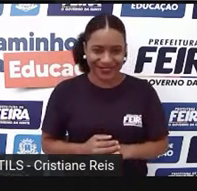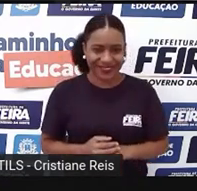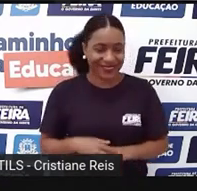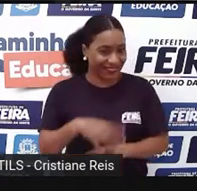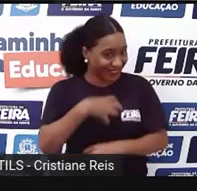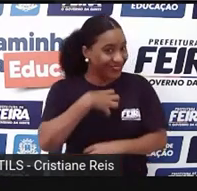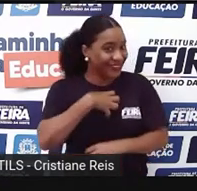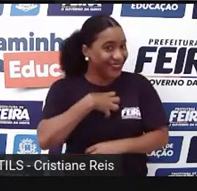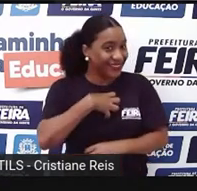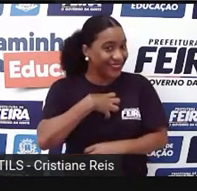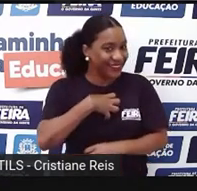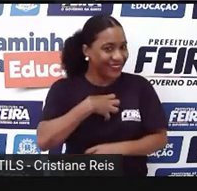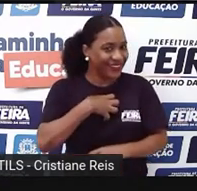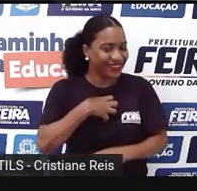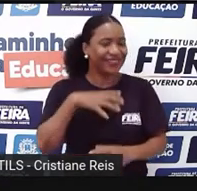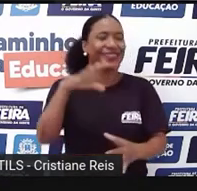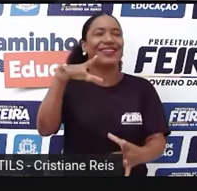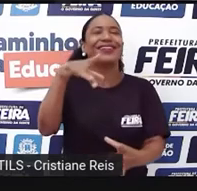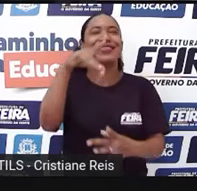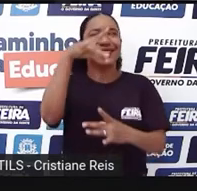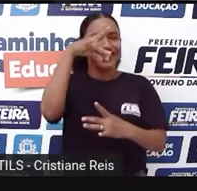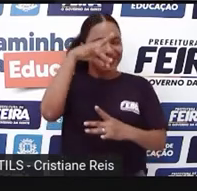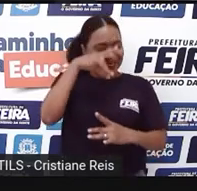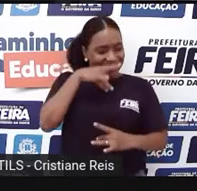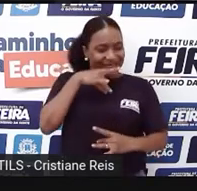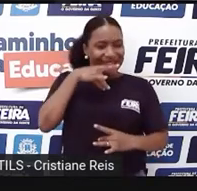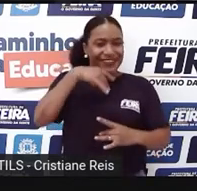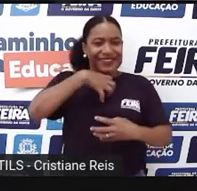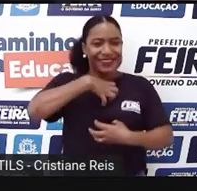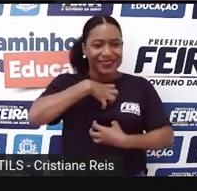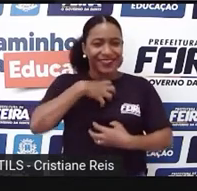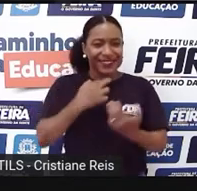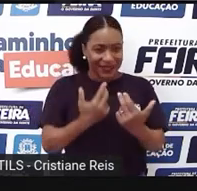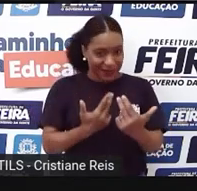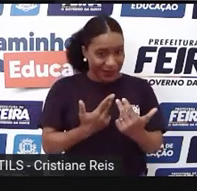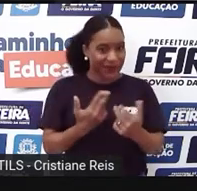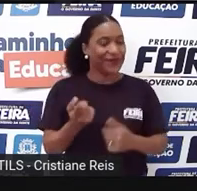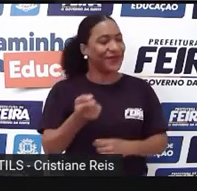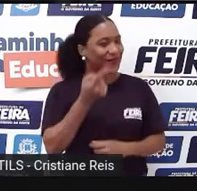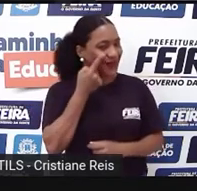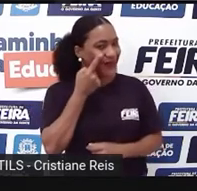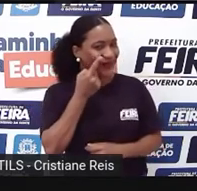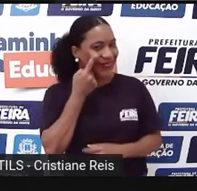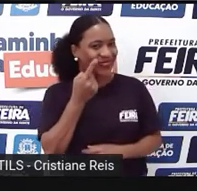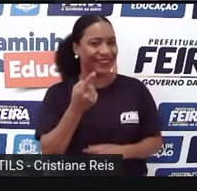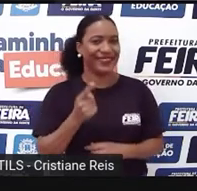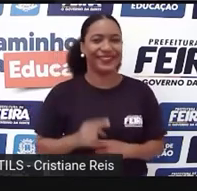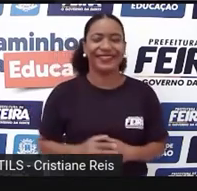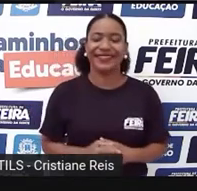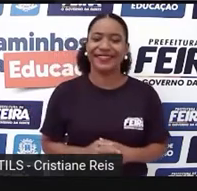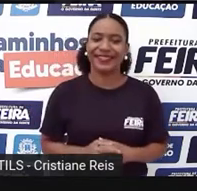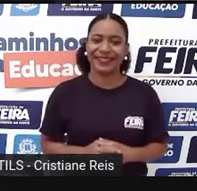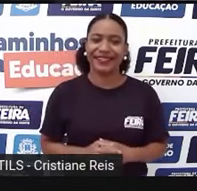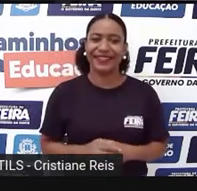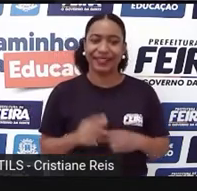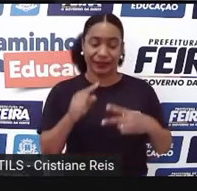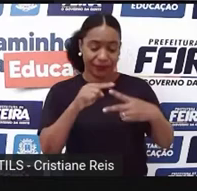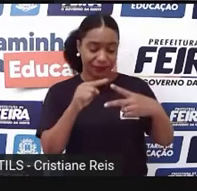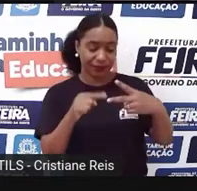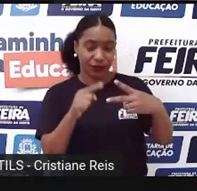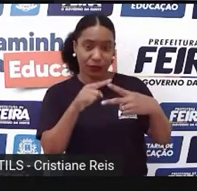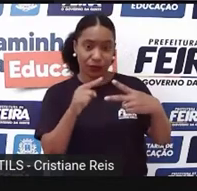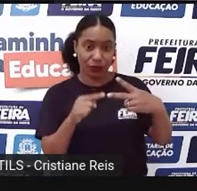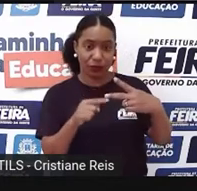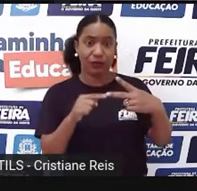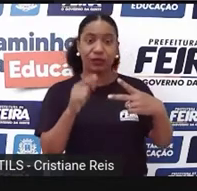sentiram inspirados para responder esta pergunta? Então, vou passar para vocês aqui duas possibilidades em